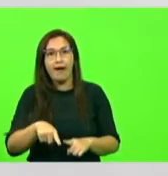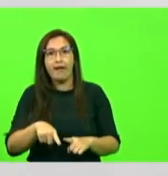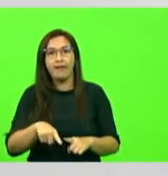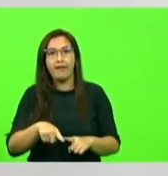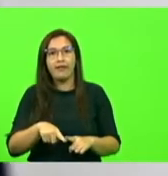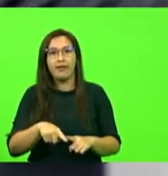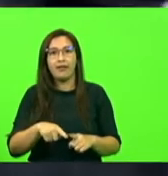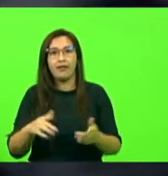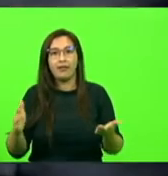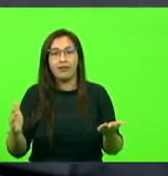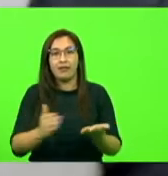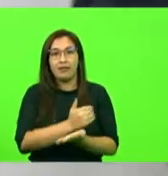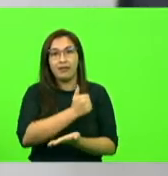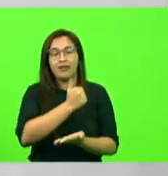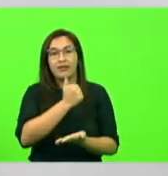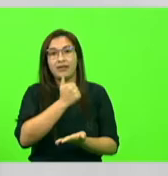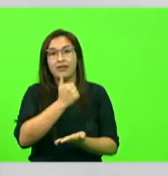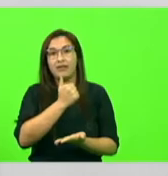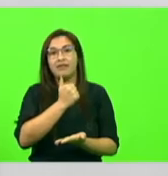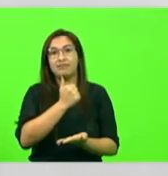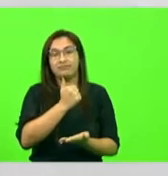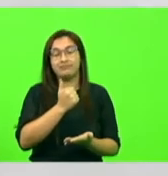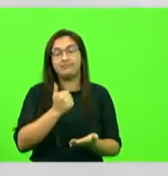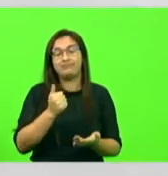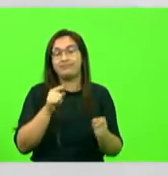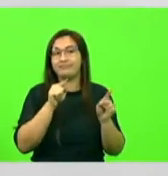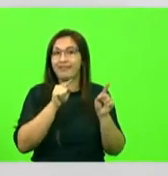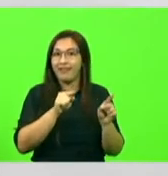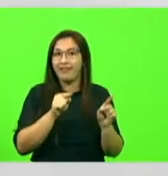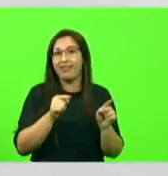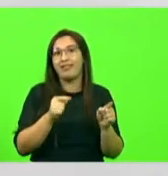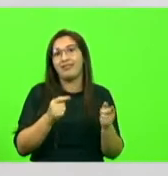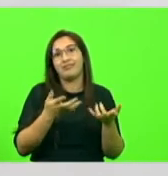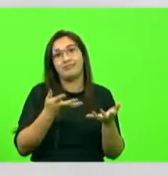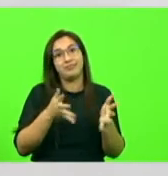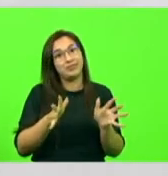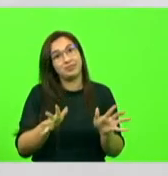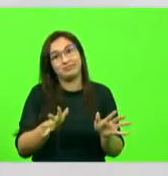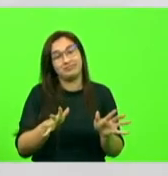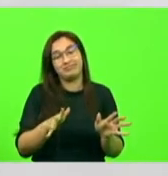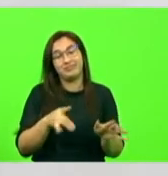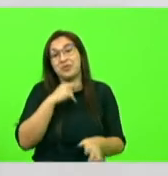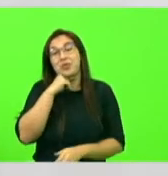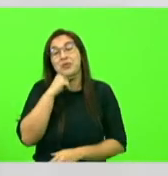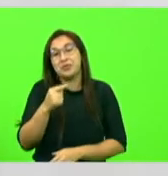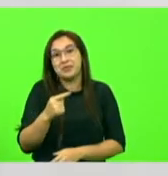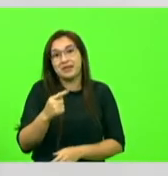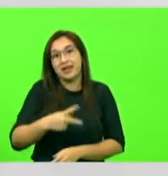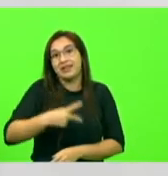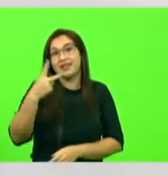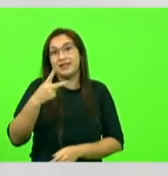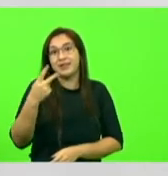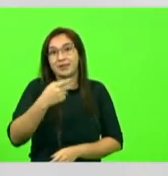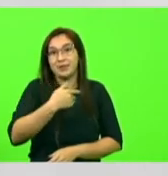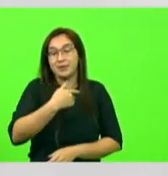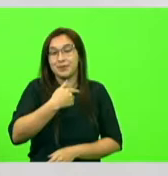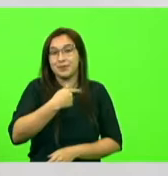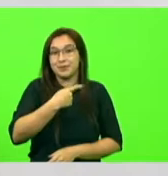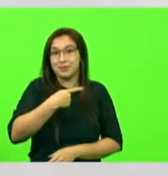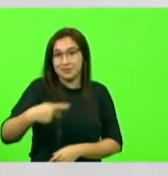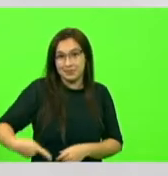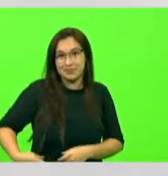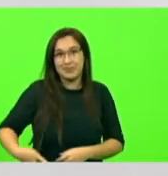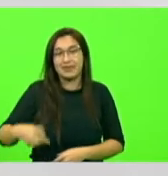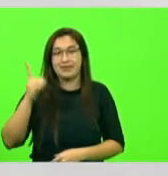governo, ela não pôde mais trabalhar quando ela assumiu o segundo mandato como presidente. Infelizmente, isso aconteceu.